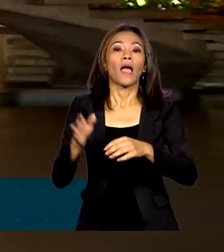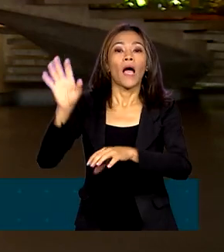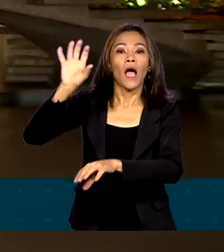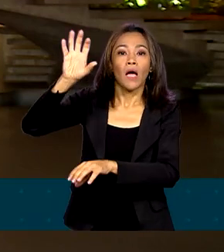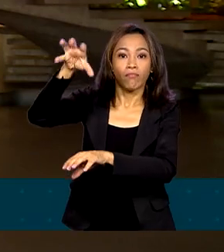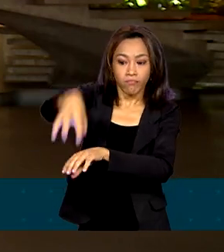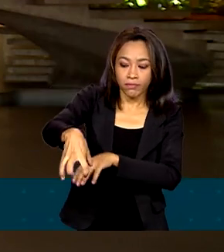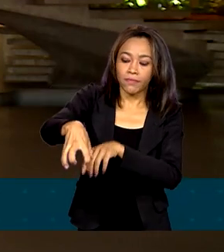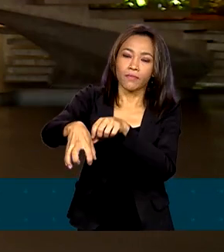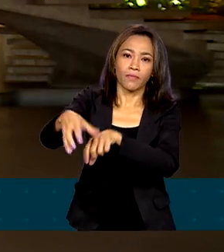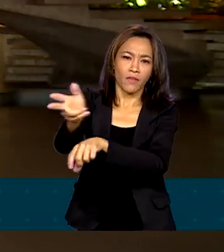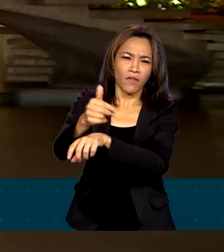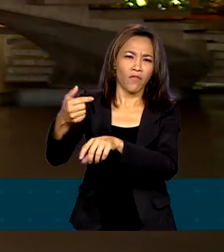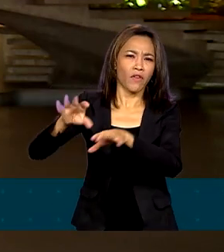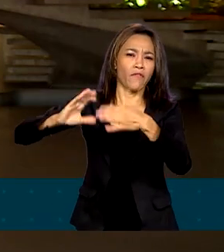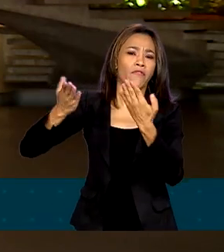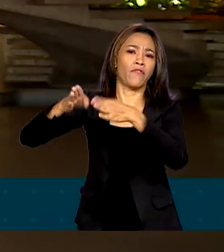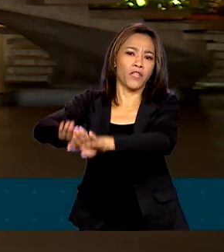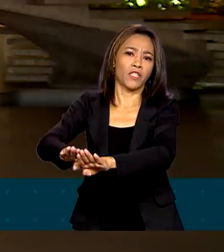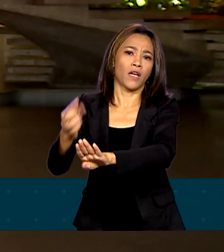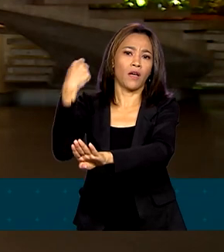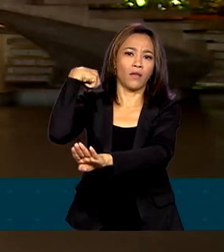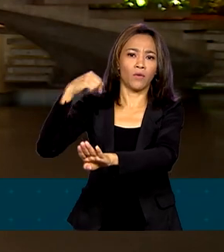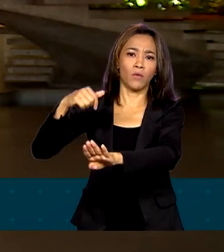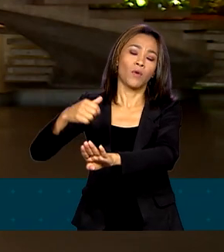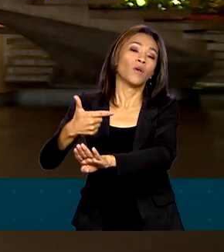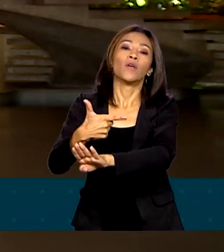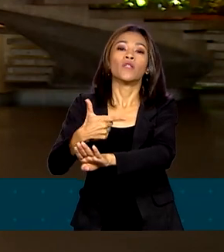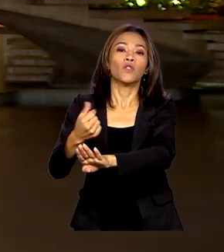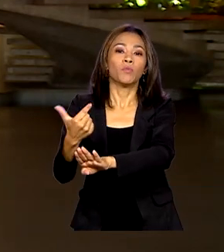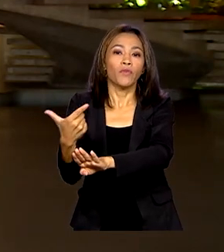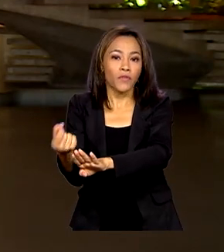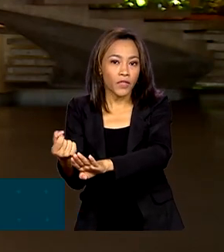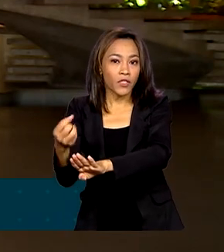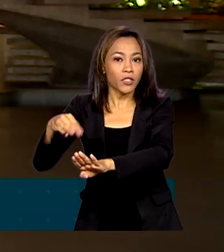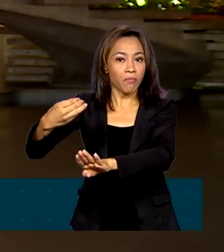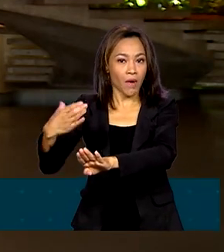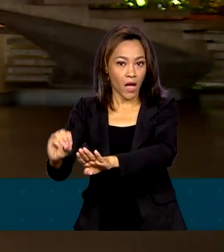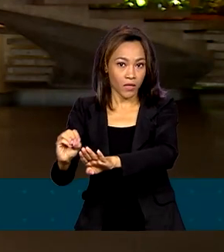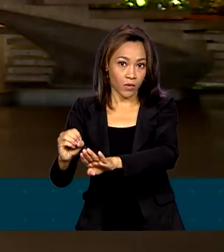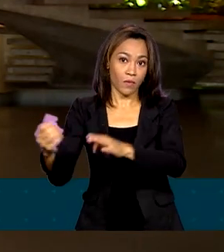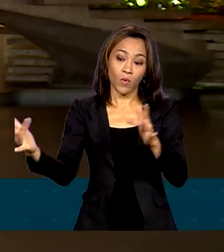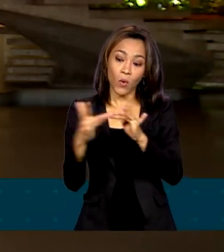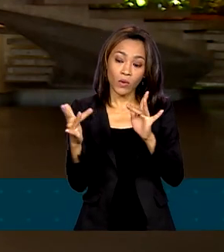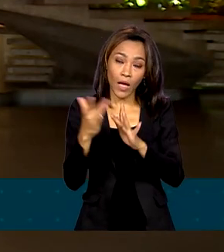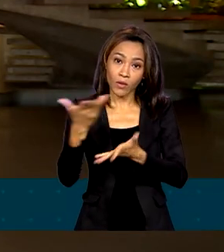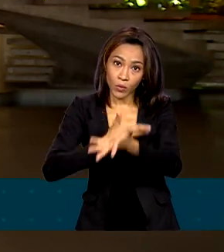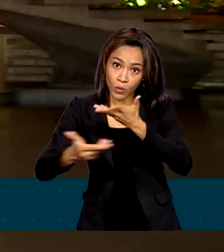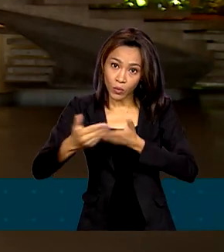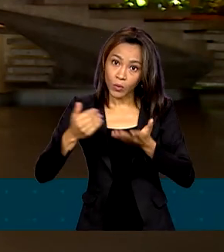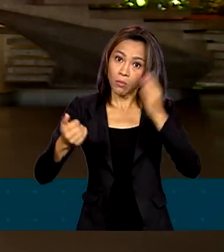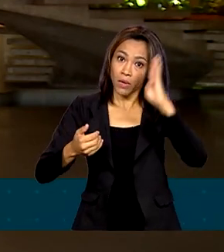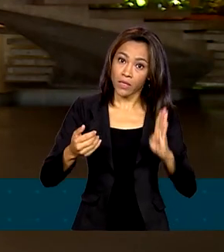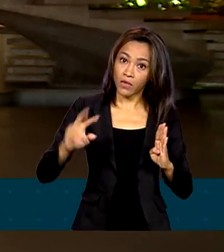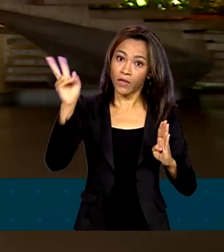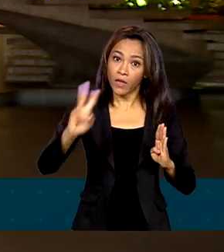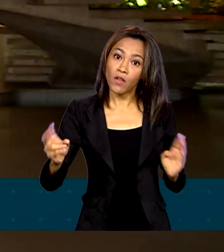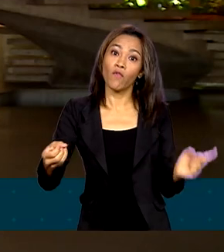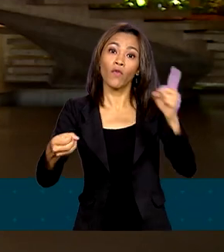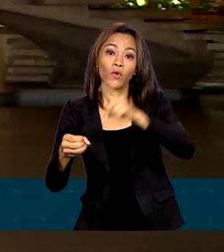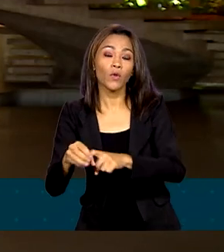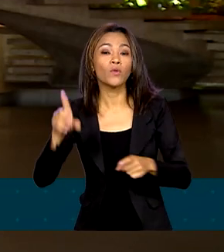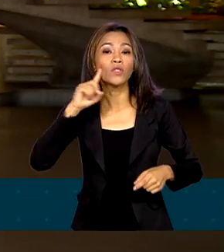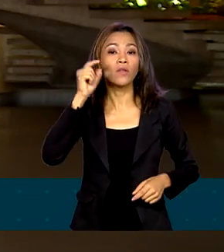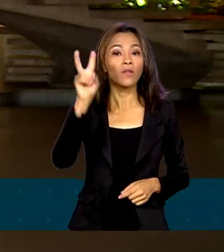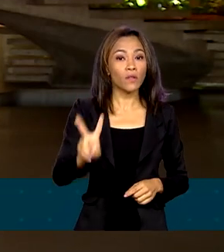fechada em março de 2020 pelo governo anterior. A relação entre Brasil e Venezuela foi retomada no dia 2 de janeiro,